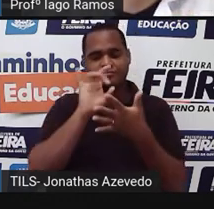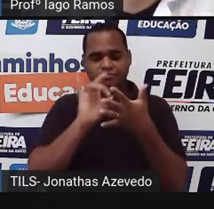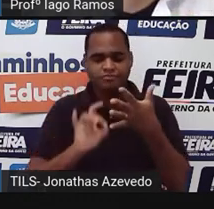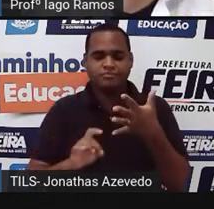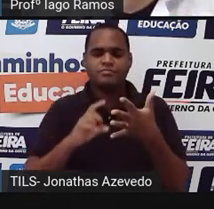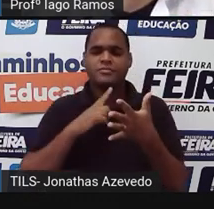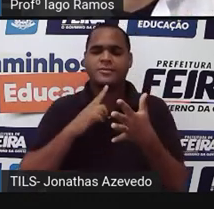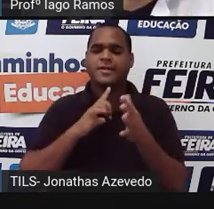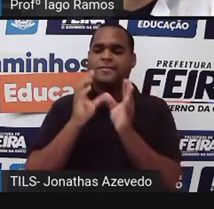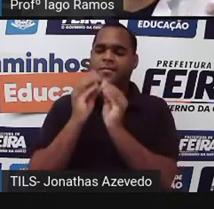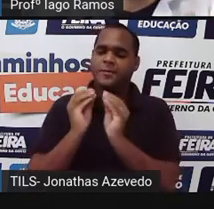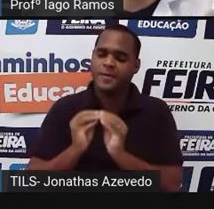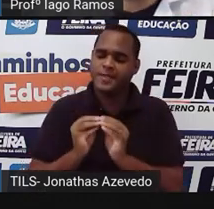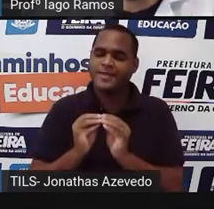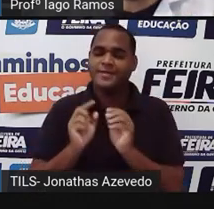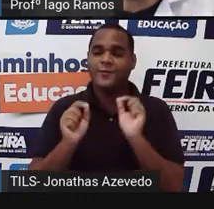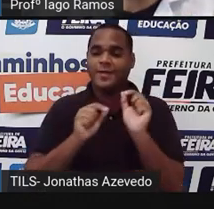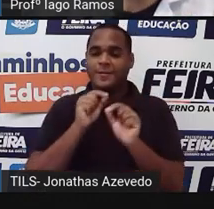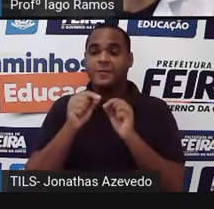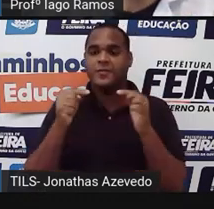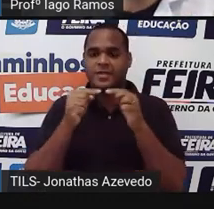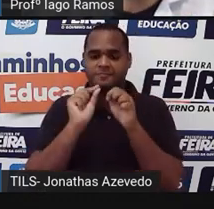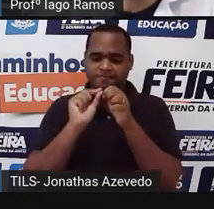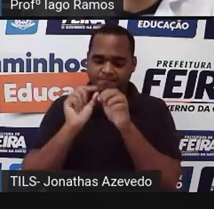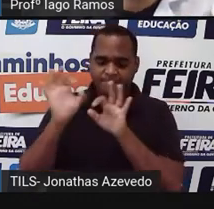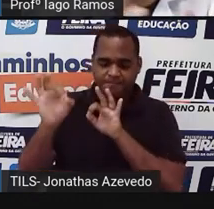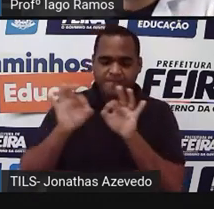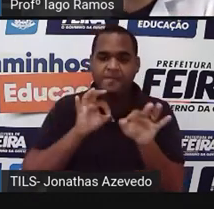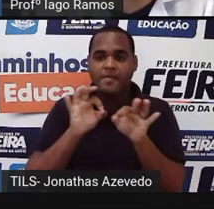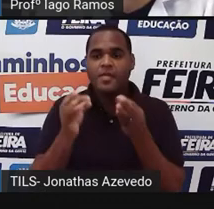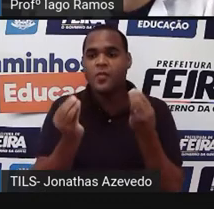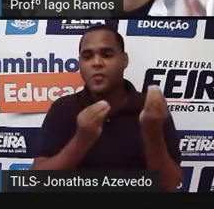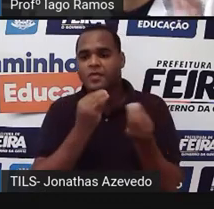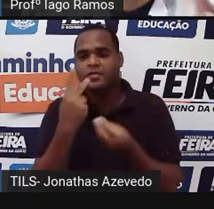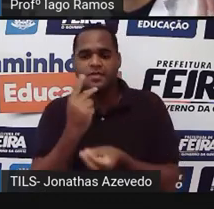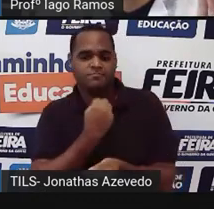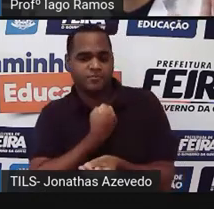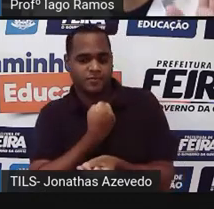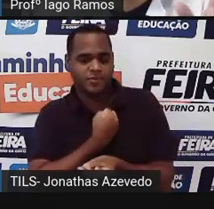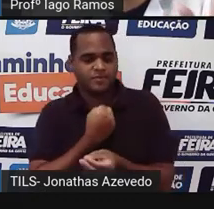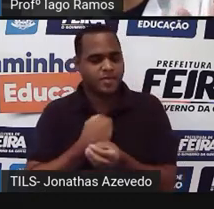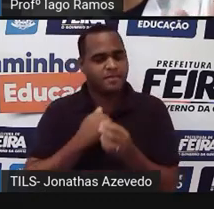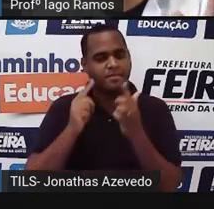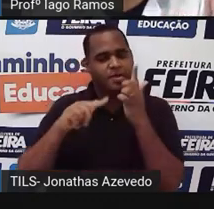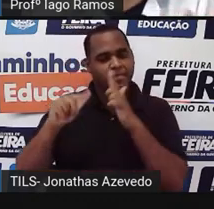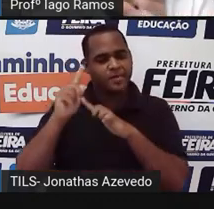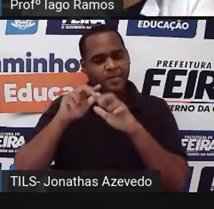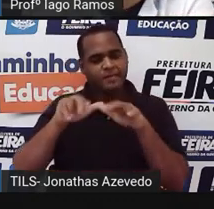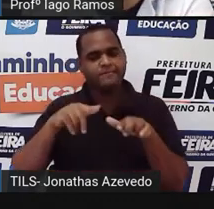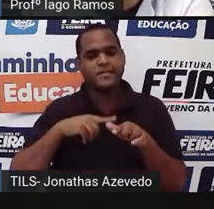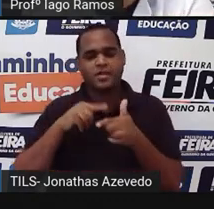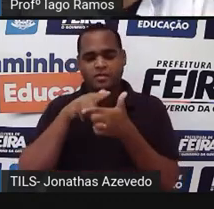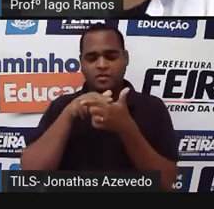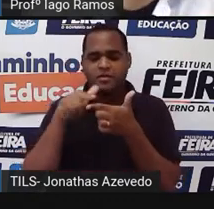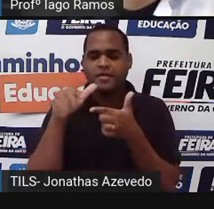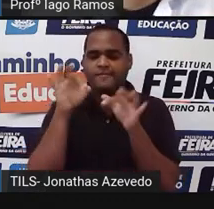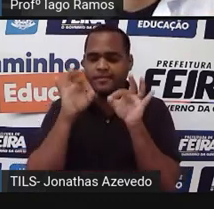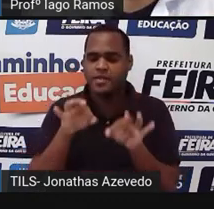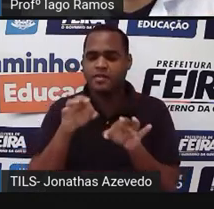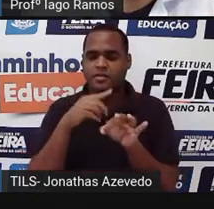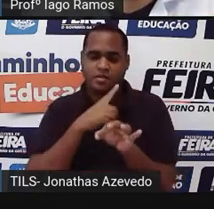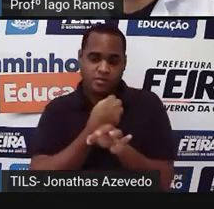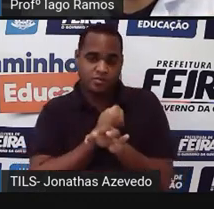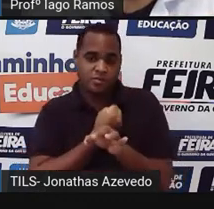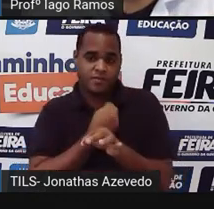decomposição você faz de uma forma onde você vai tendo números que você consiga fazer divisão exata por aquele